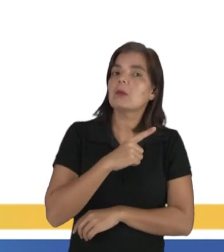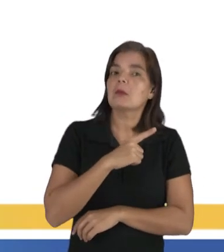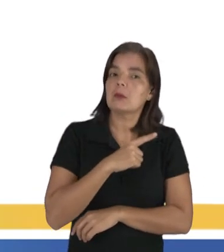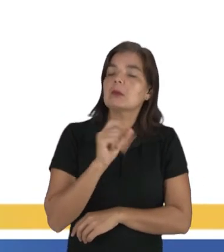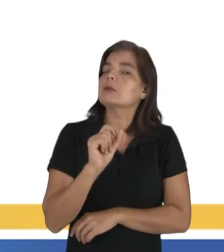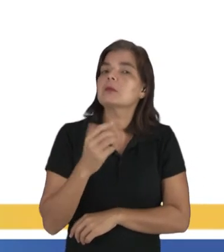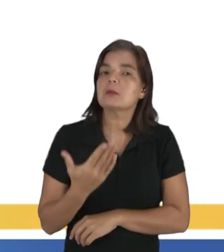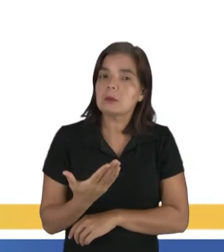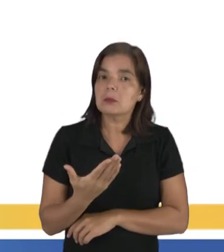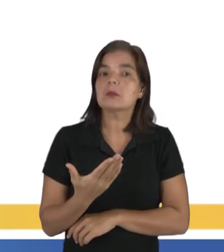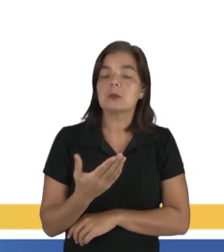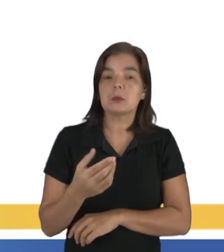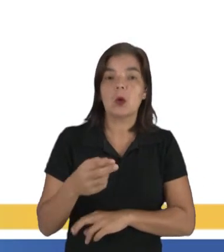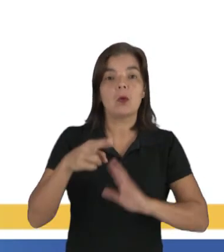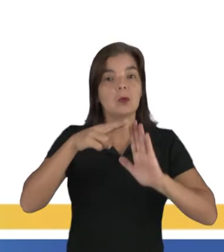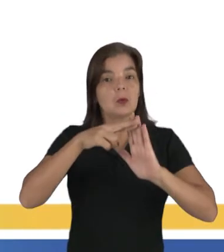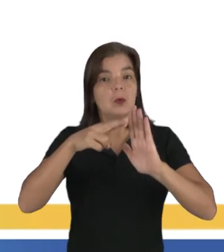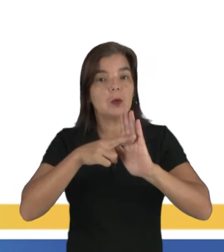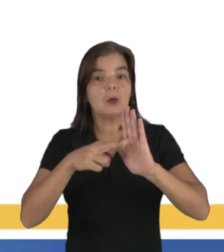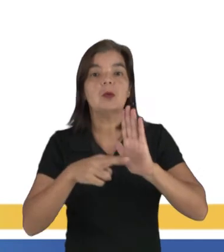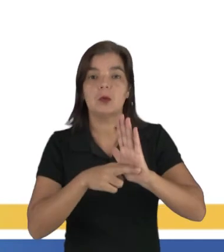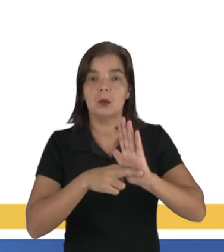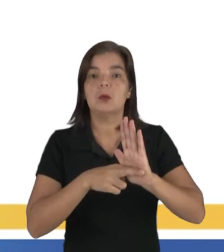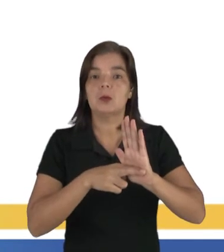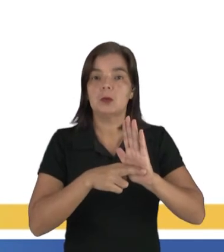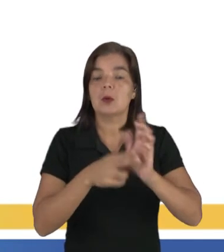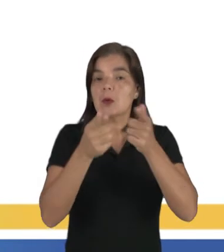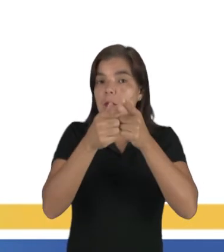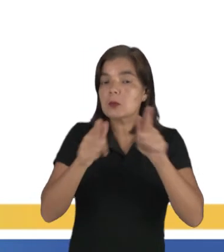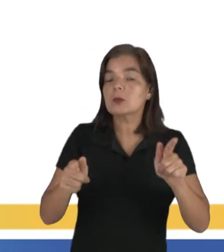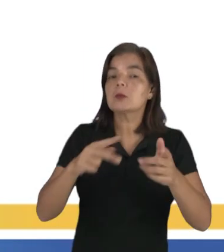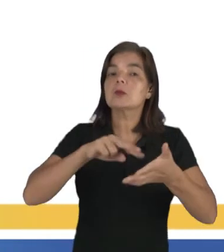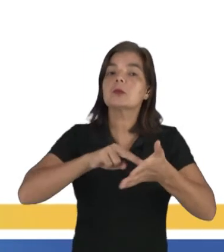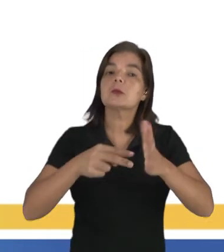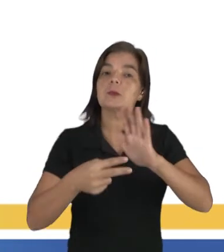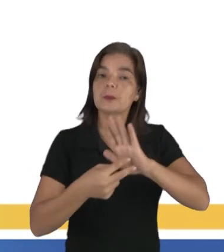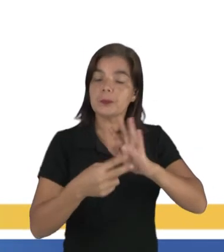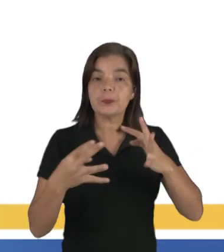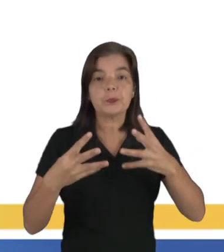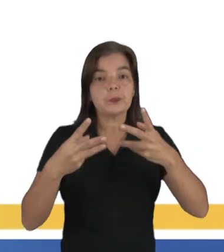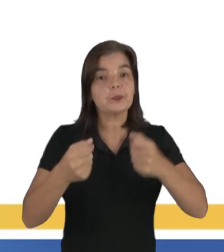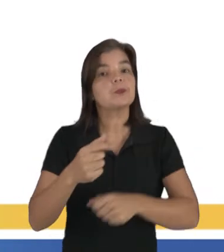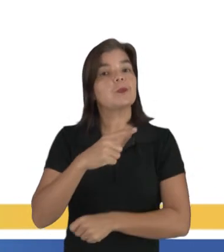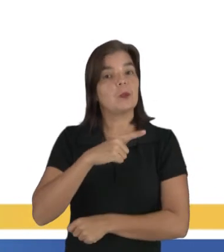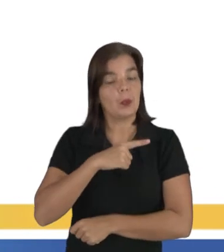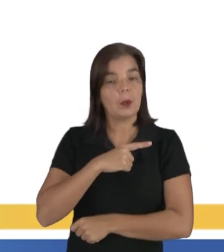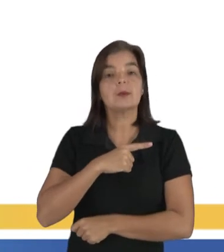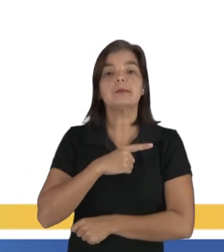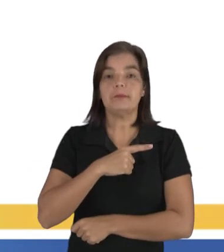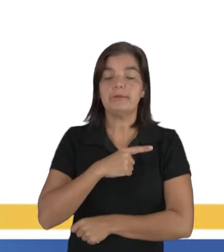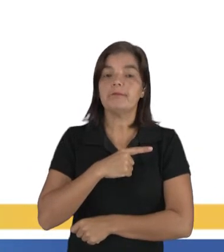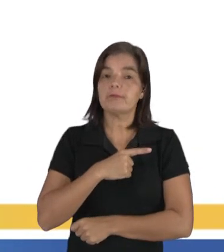possuem uma norma a ditá-las numa gramática. Ou seja, todas possuem regras a serem seguidas.